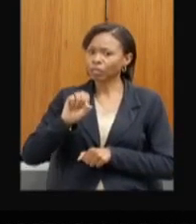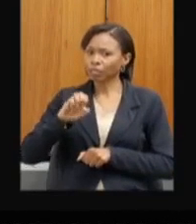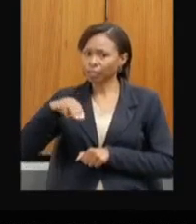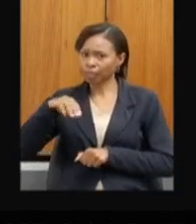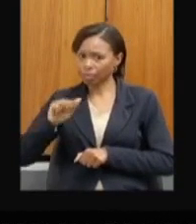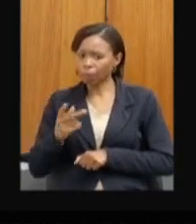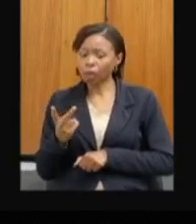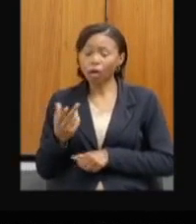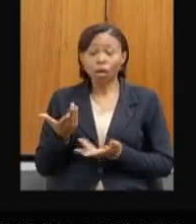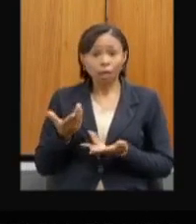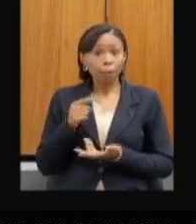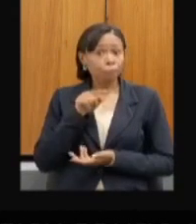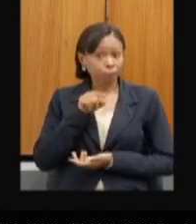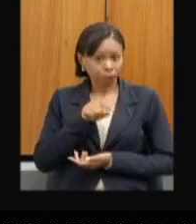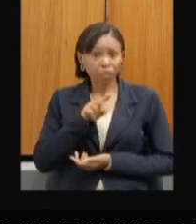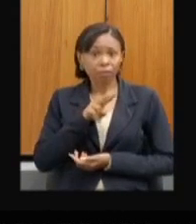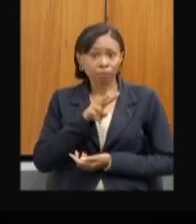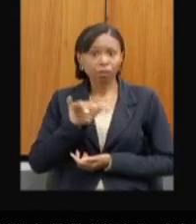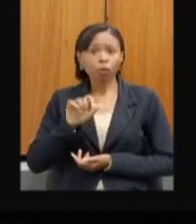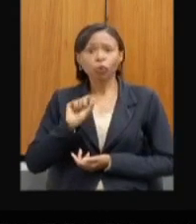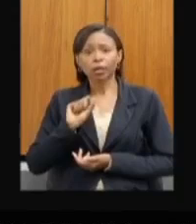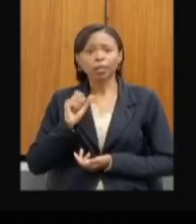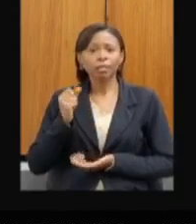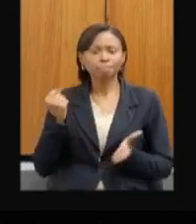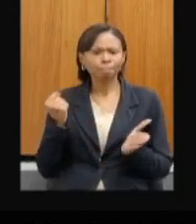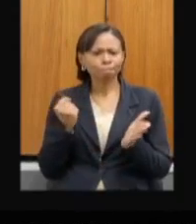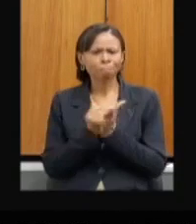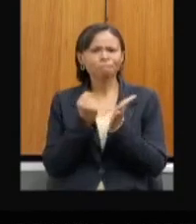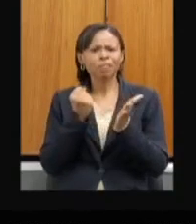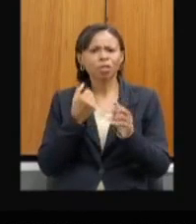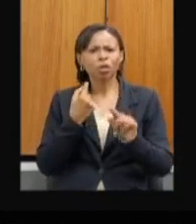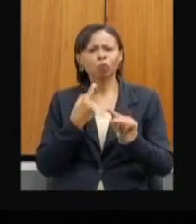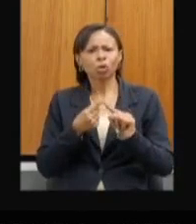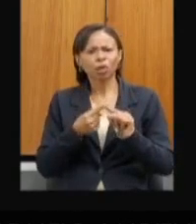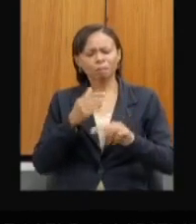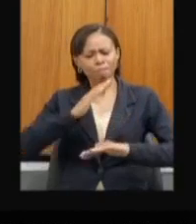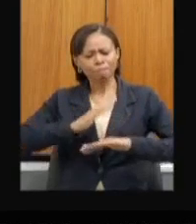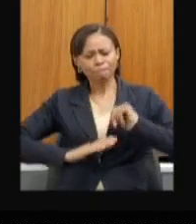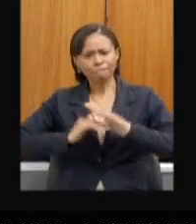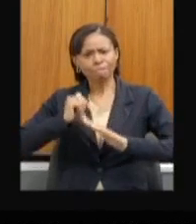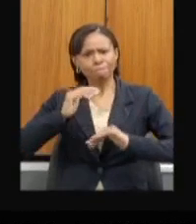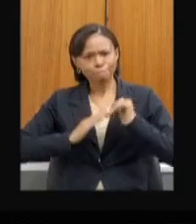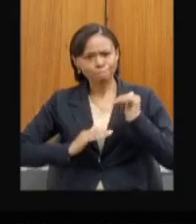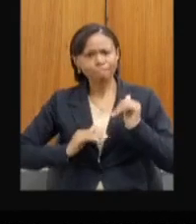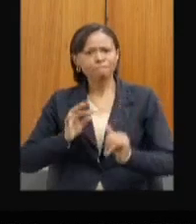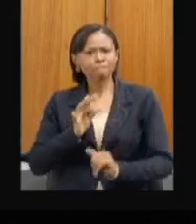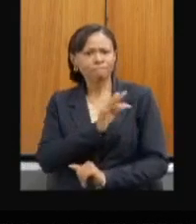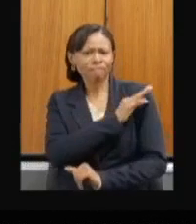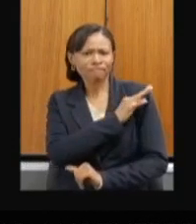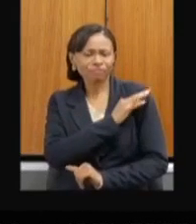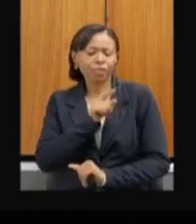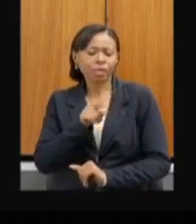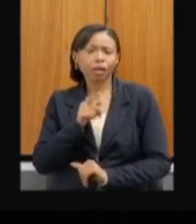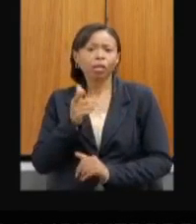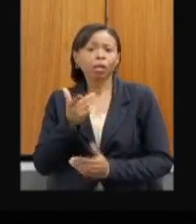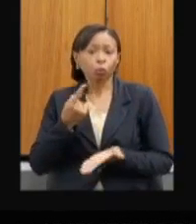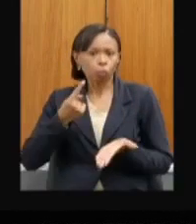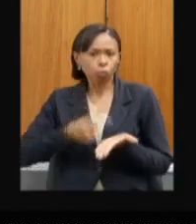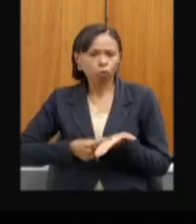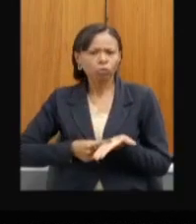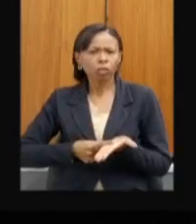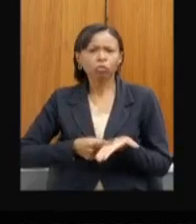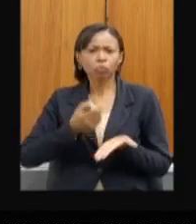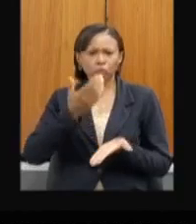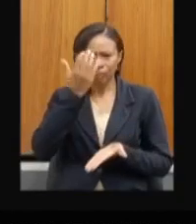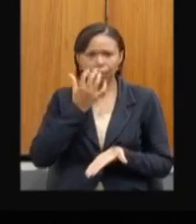teremos uma gestão marcada pela técnica, uma gestão marcada pelo compromisso público e,